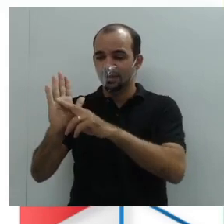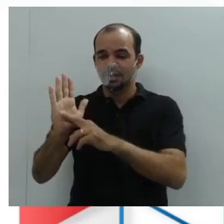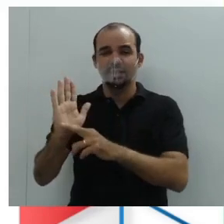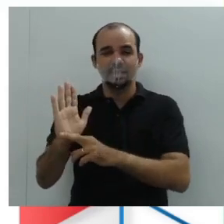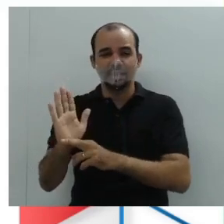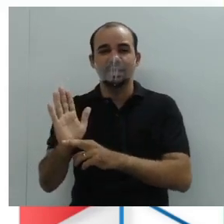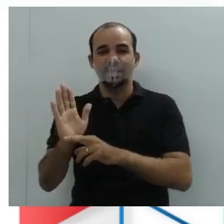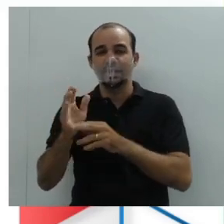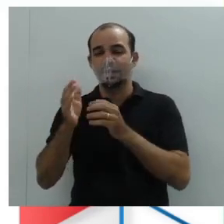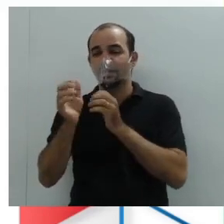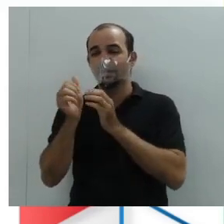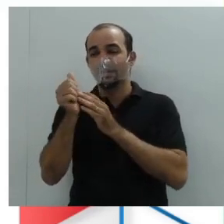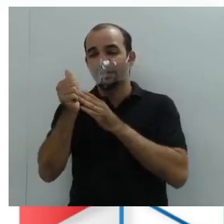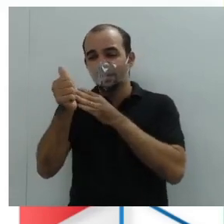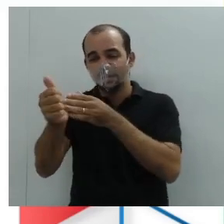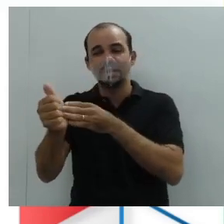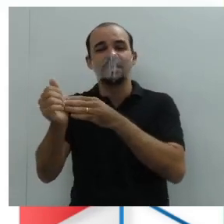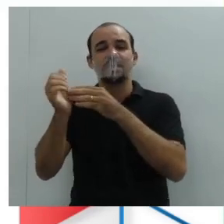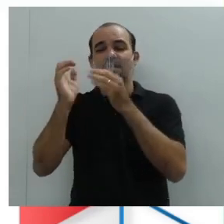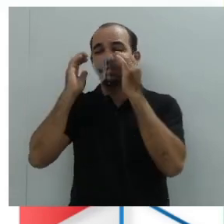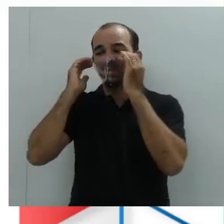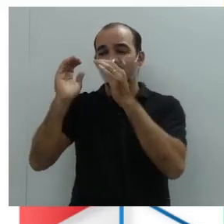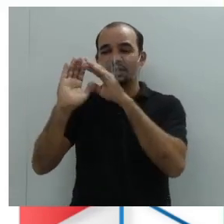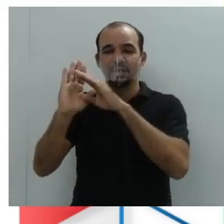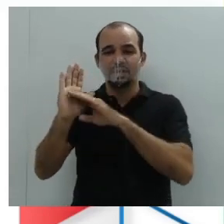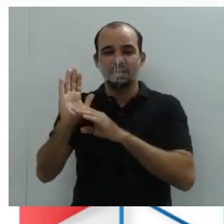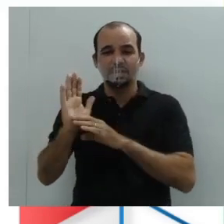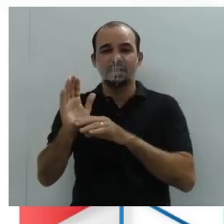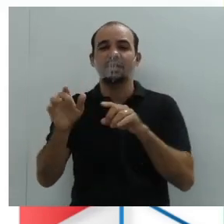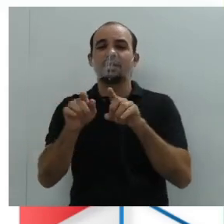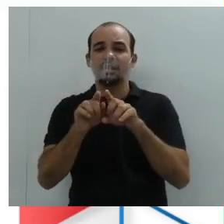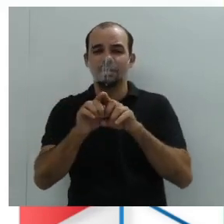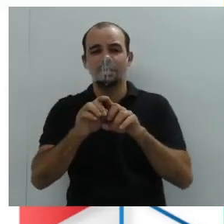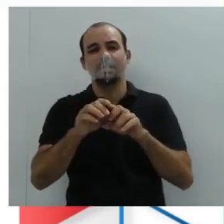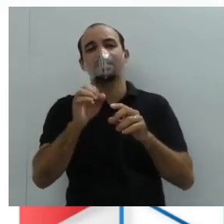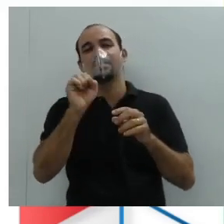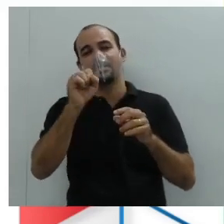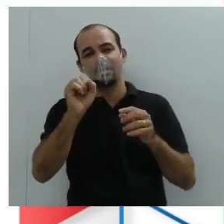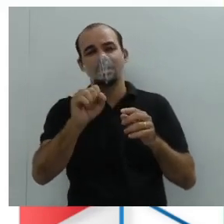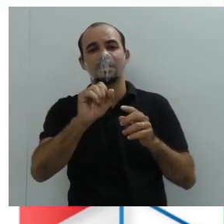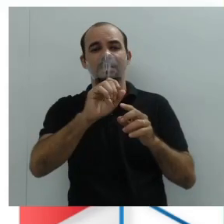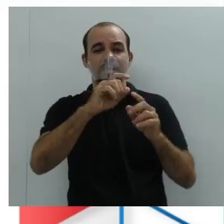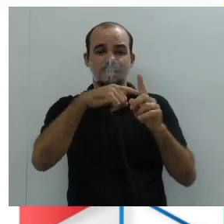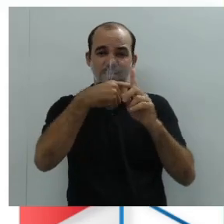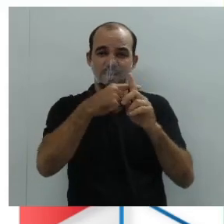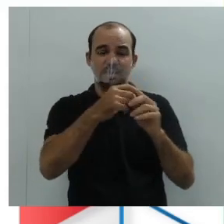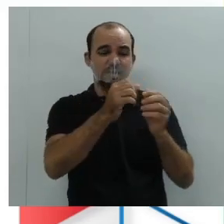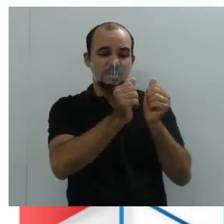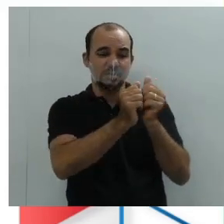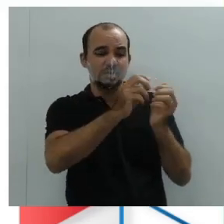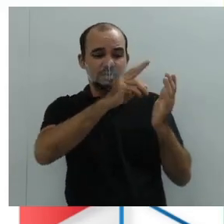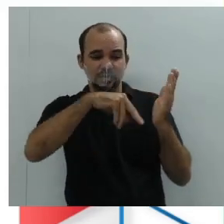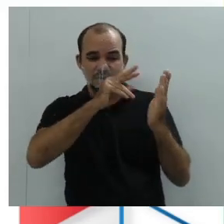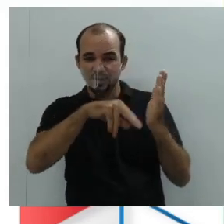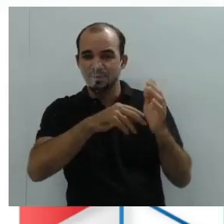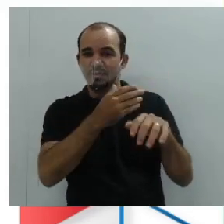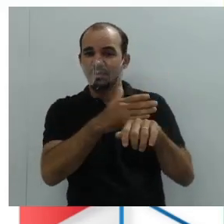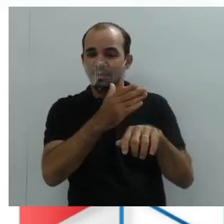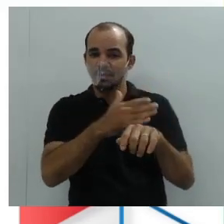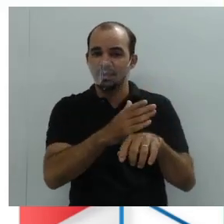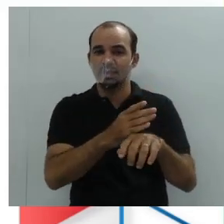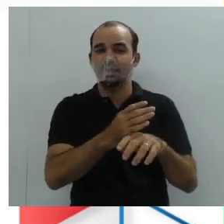prática, o hábito da leitura e consiga compreender exatamente o que o texto vem a nos dizer.